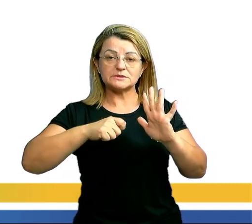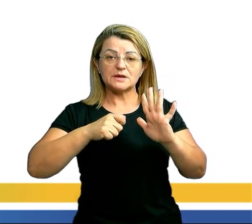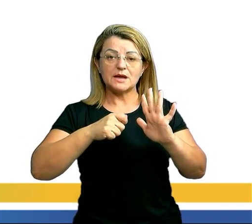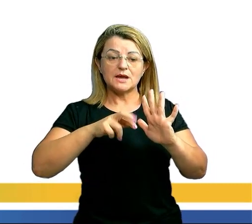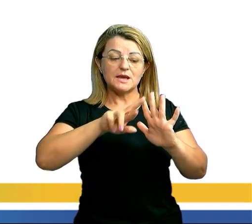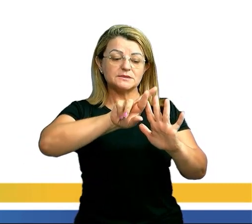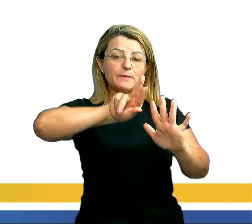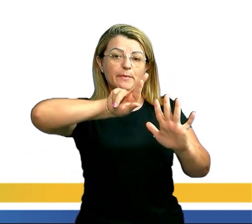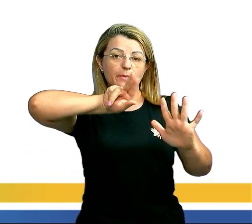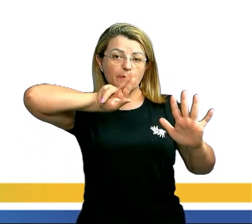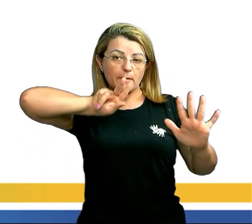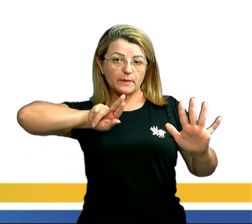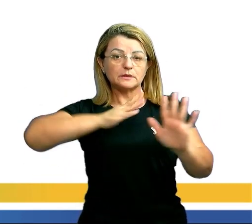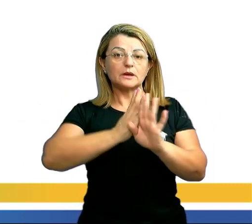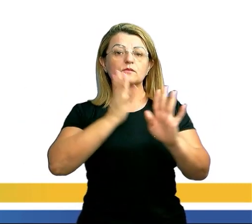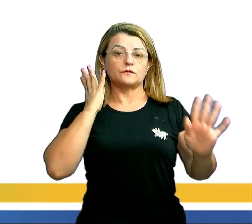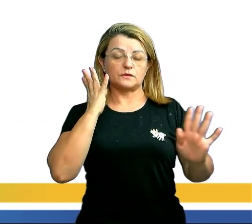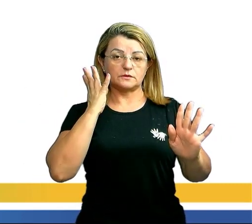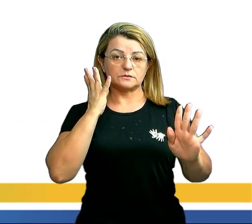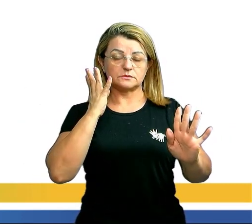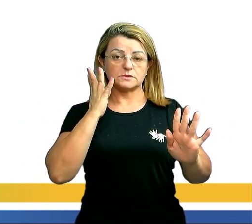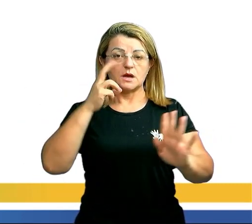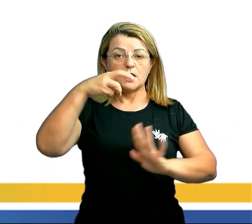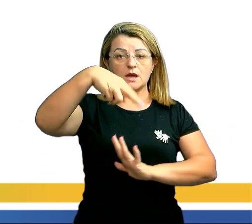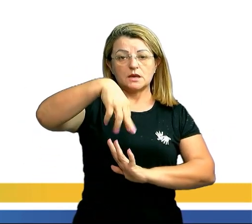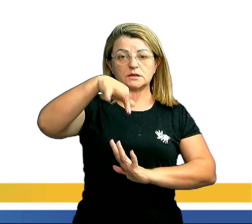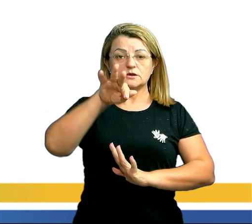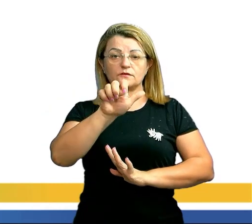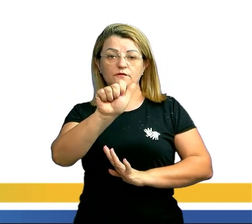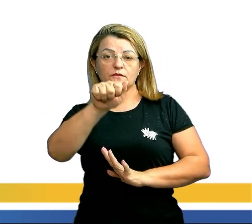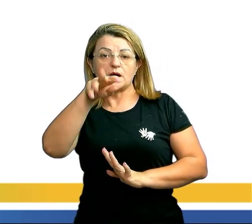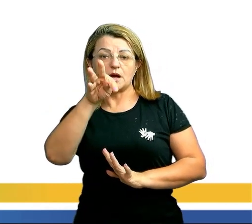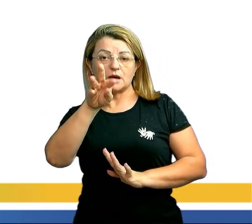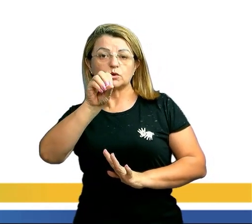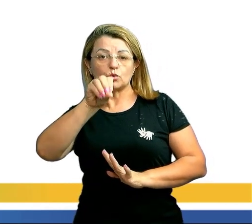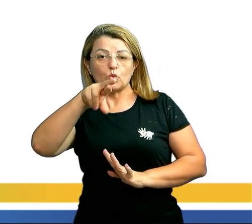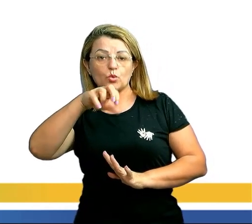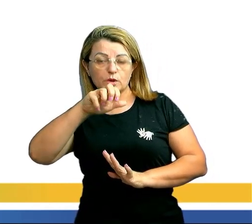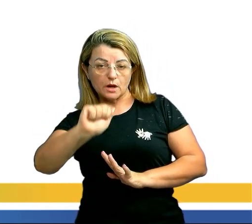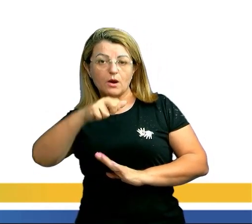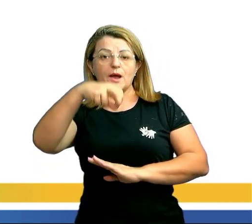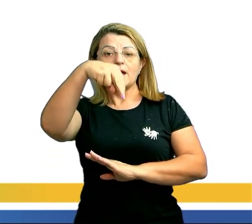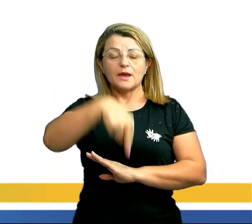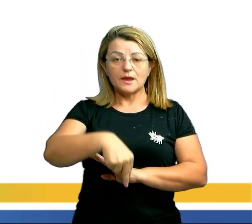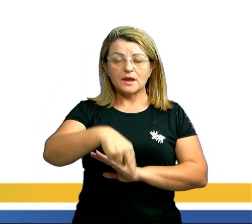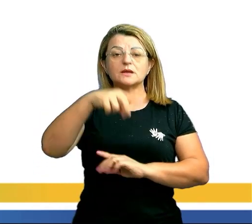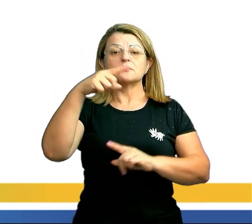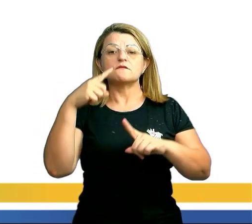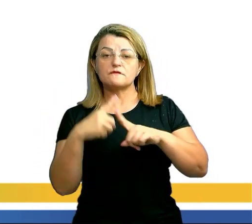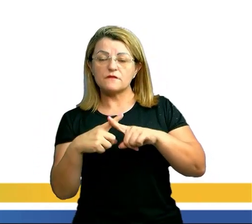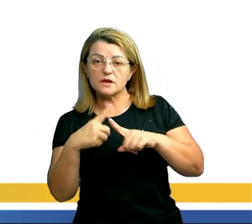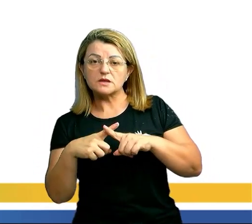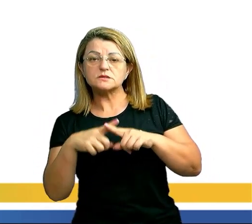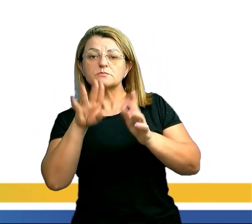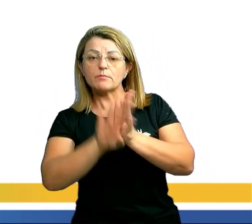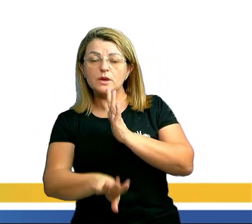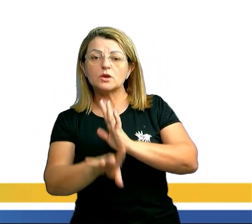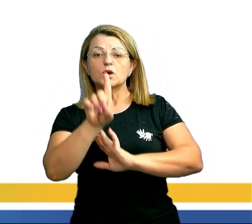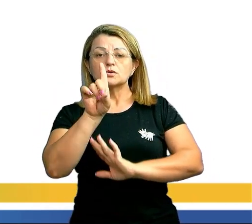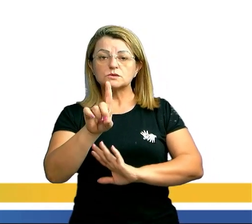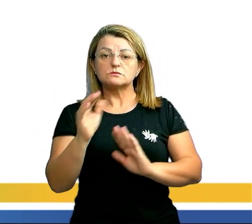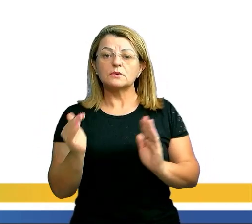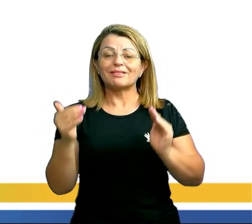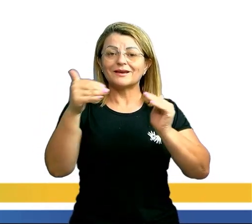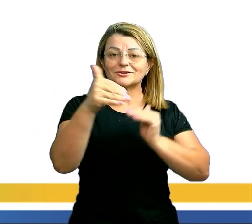assim sucessivamente. N fatorial é N vezes N menos 1 vezes N menos 2 até